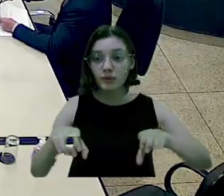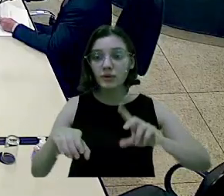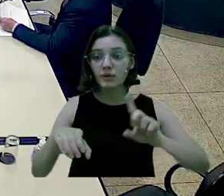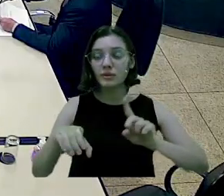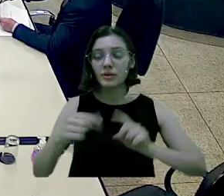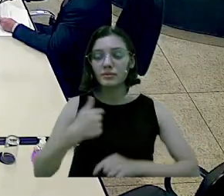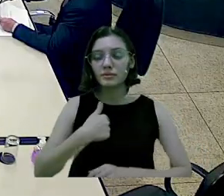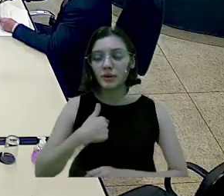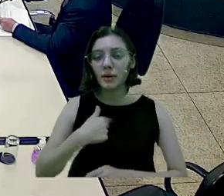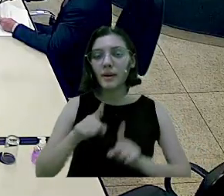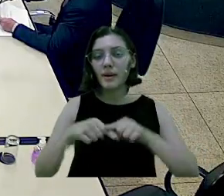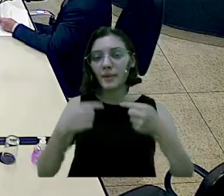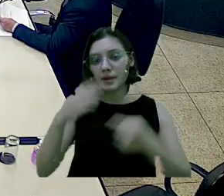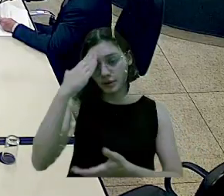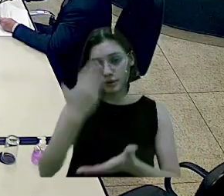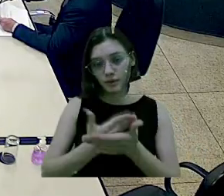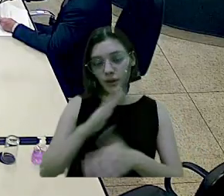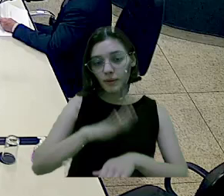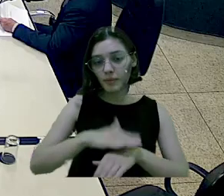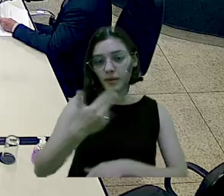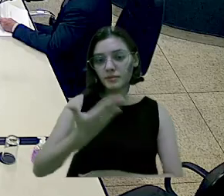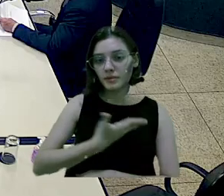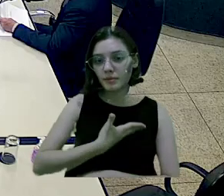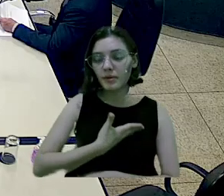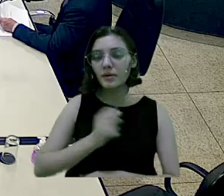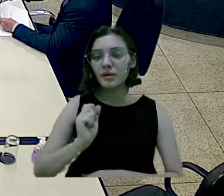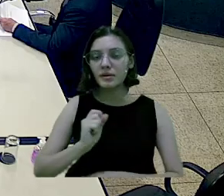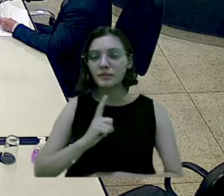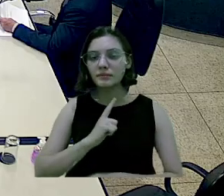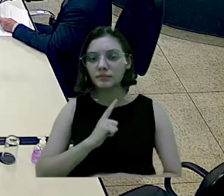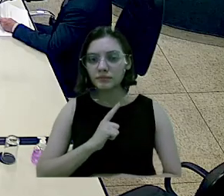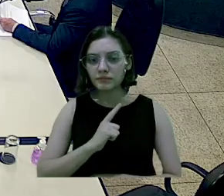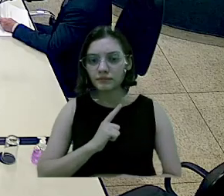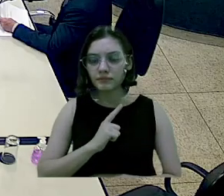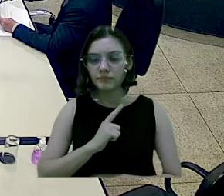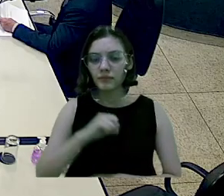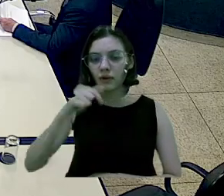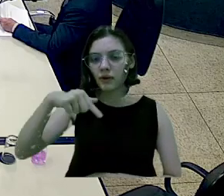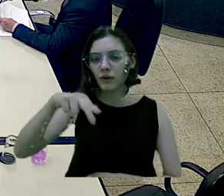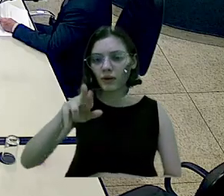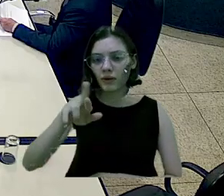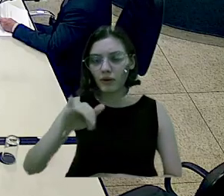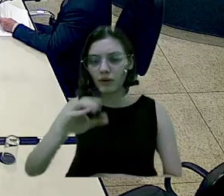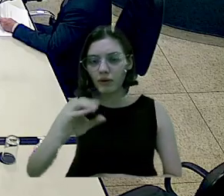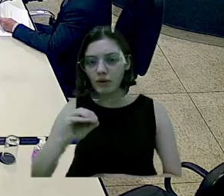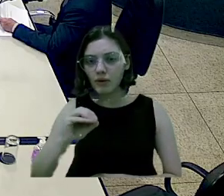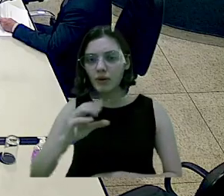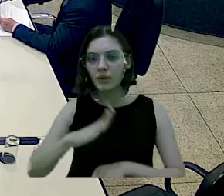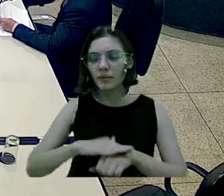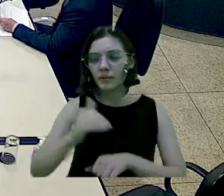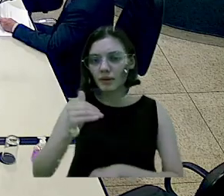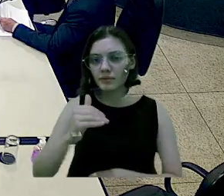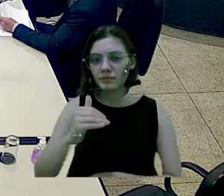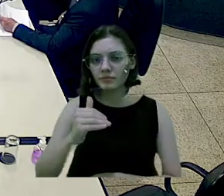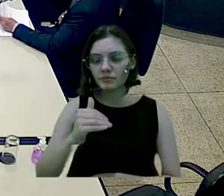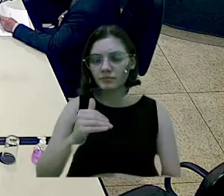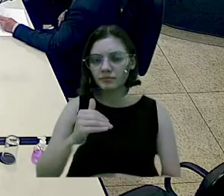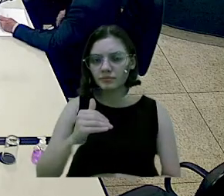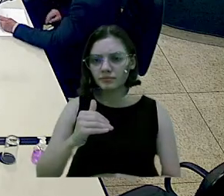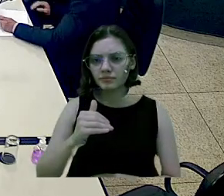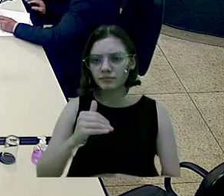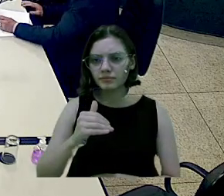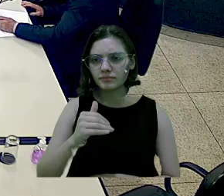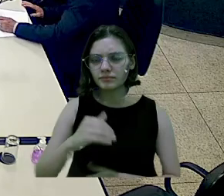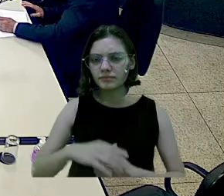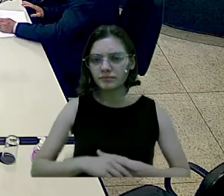tubos, que não era só pedido meu, eu acho que, creio que mais colegas pediram sobre os tubos lá no CID e no Quiro. teve muito, teve mais colegas aqui,